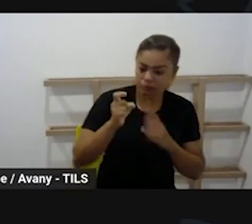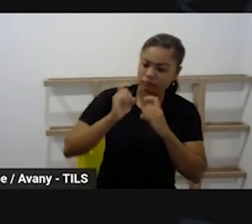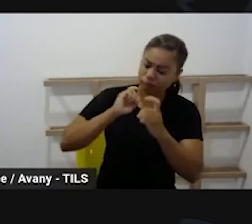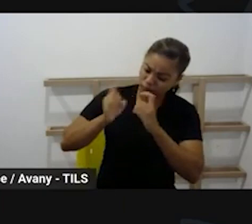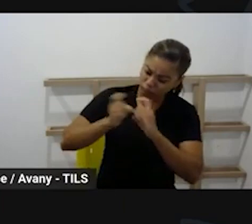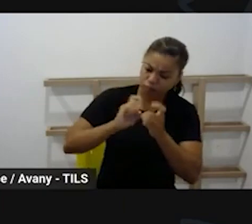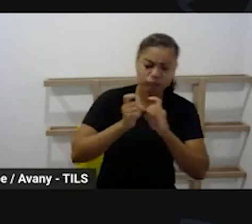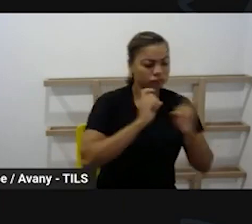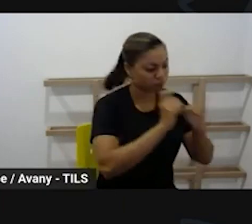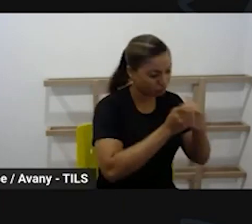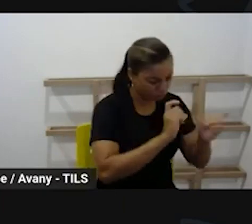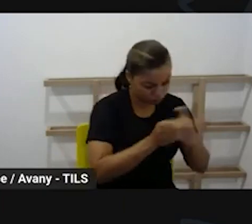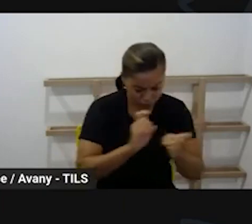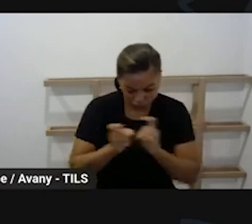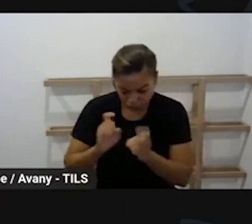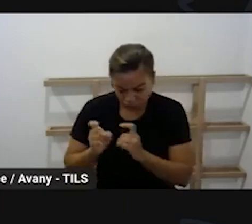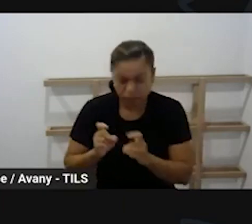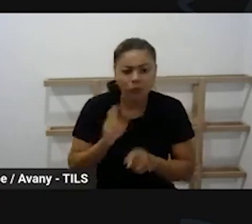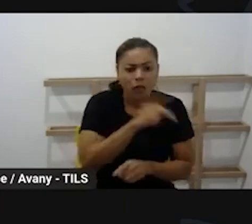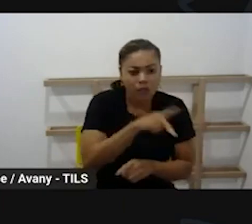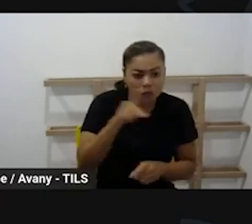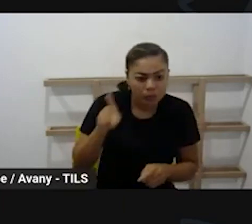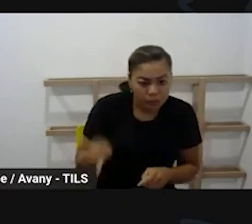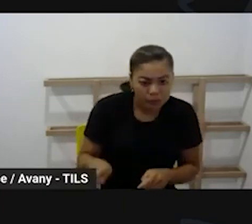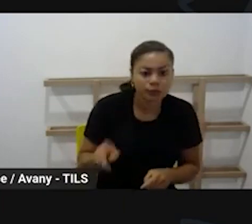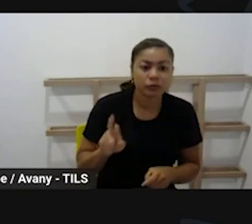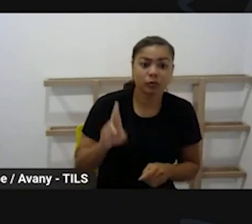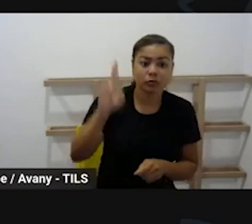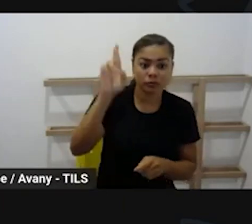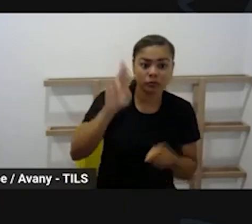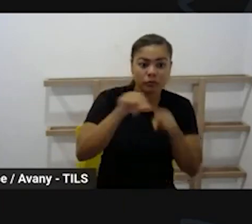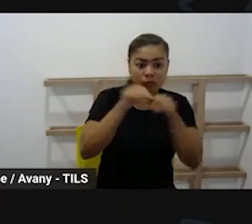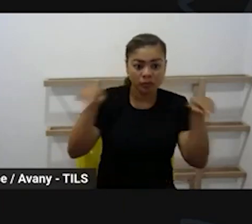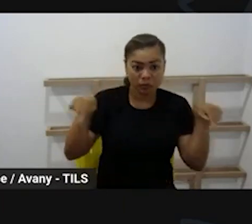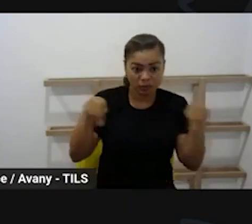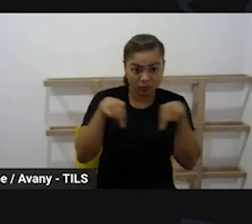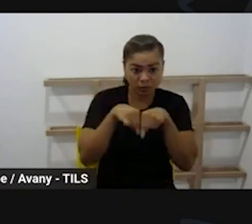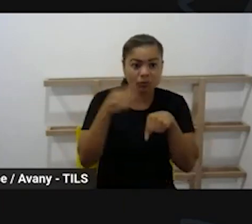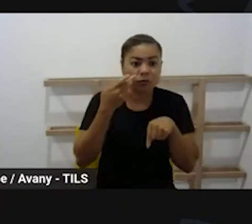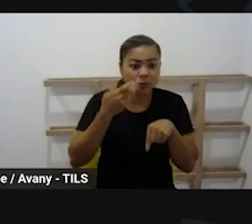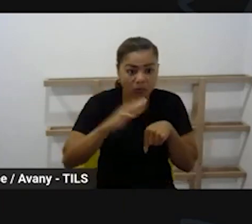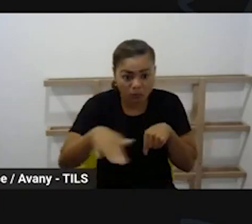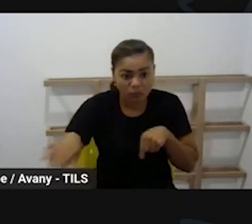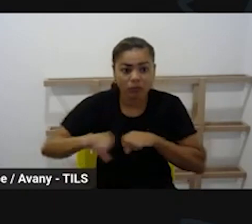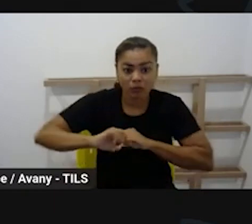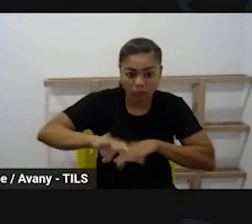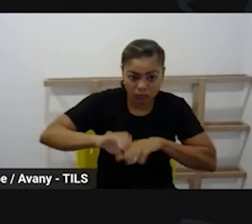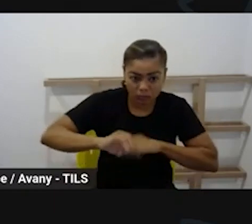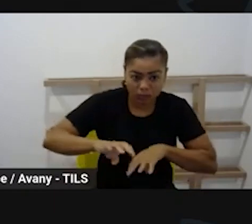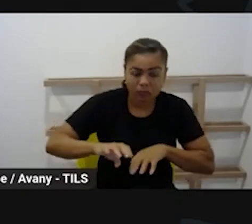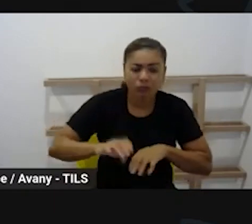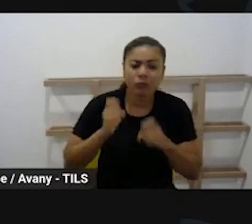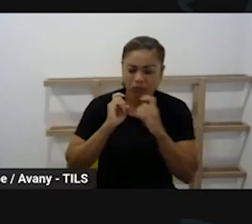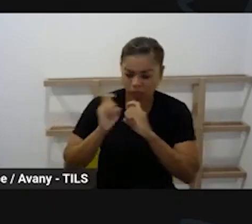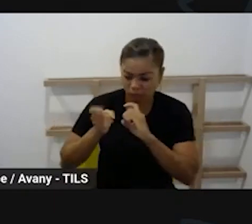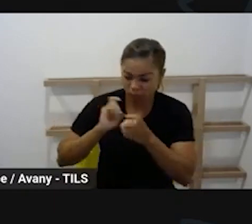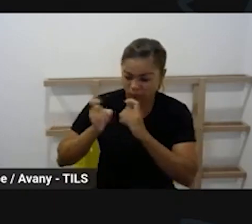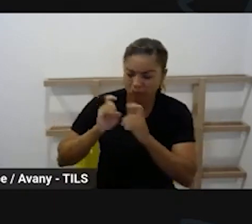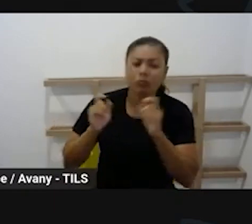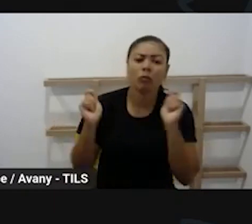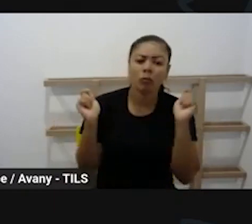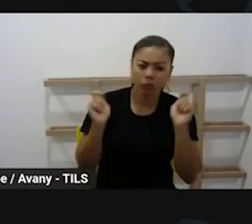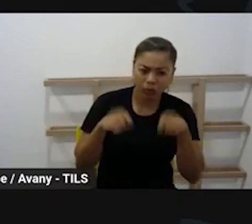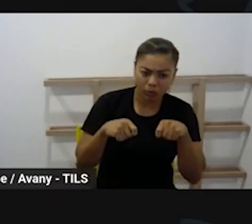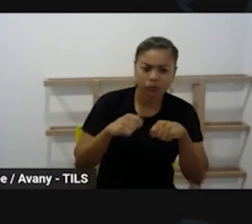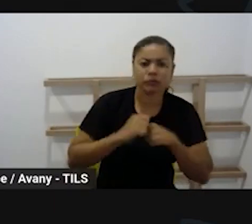entre os dois professores regentes das turmas de educação infantil através da rotina a